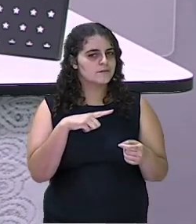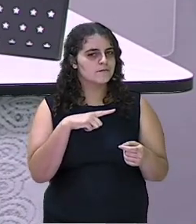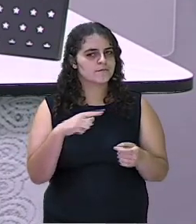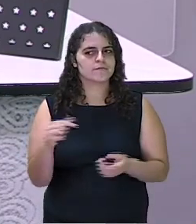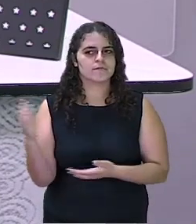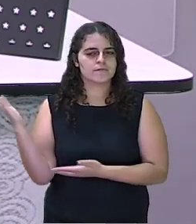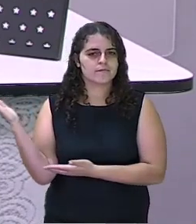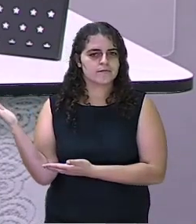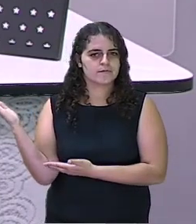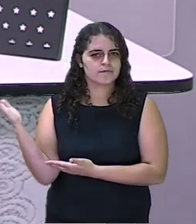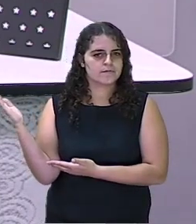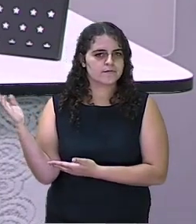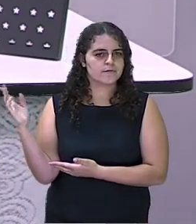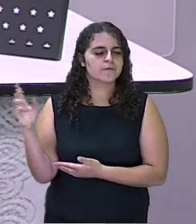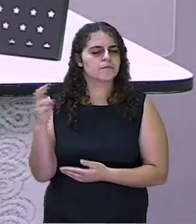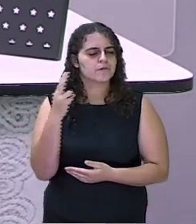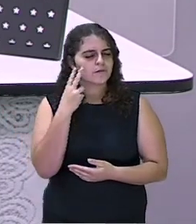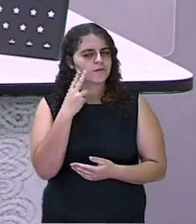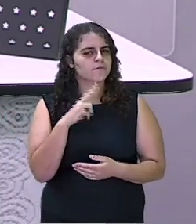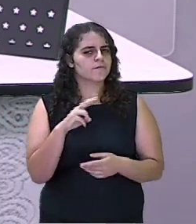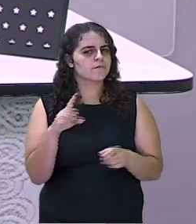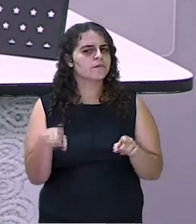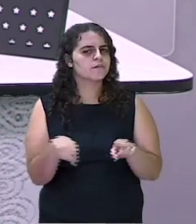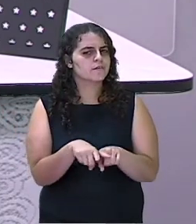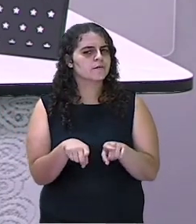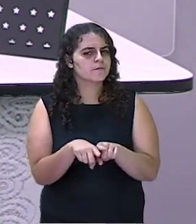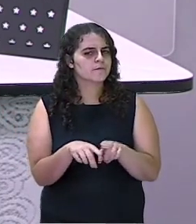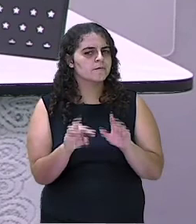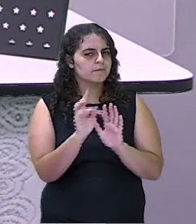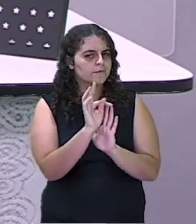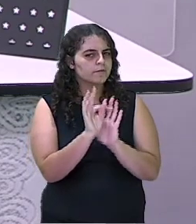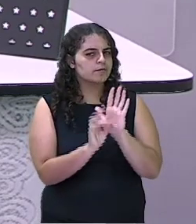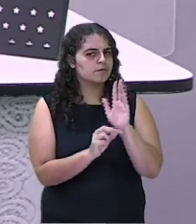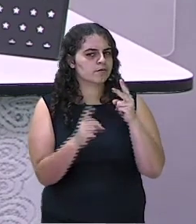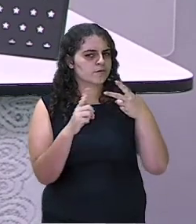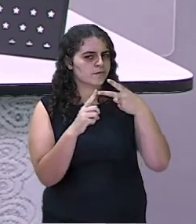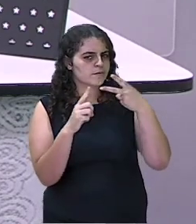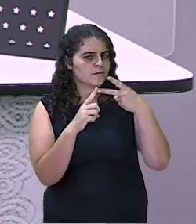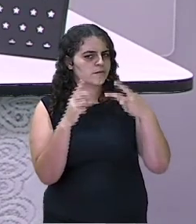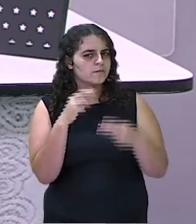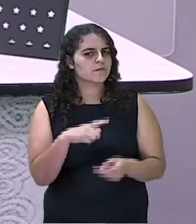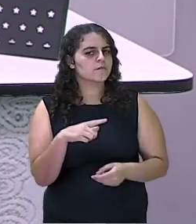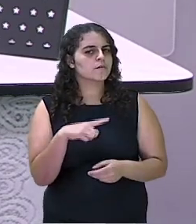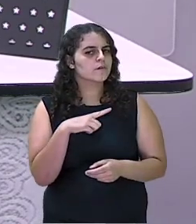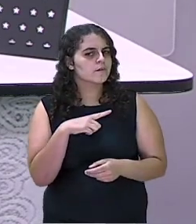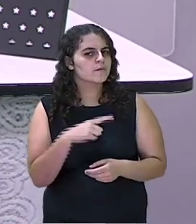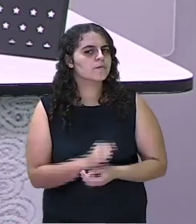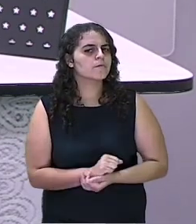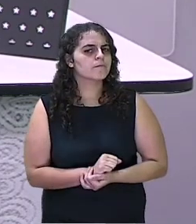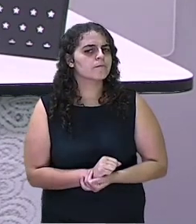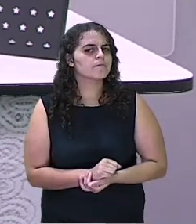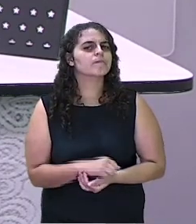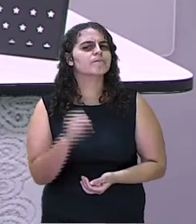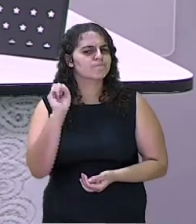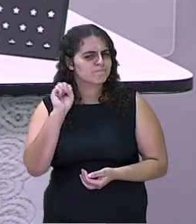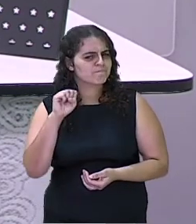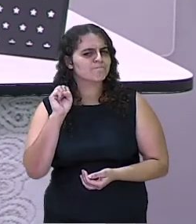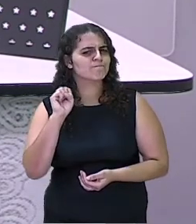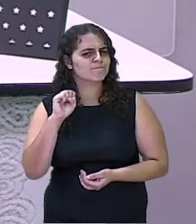passo. Vamos ver também se o texto 2 possui passo a passo? Sim!